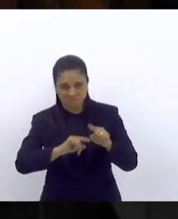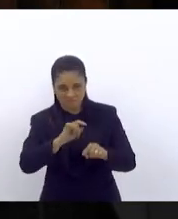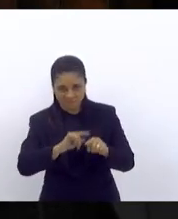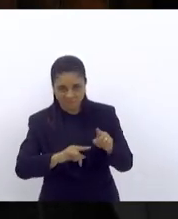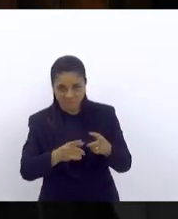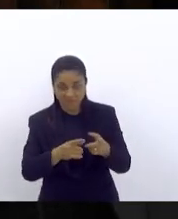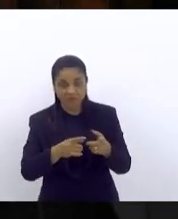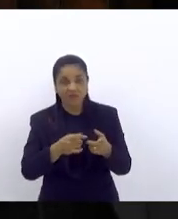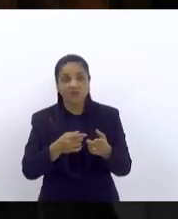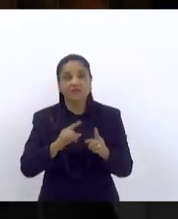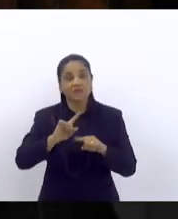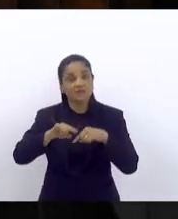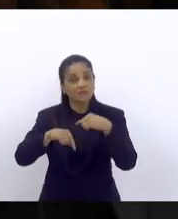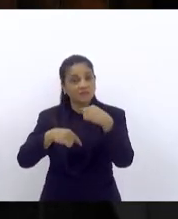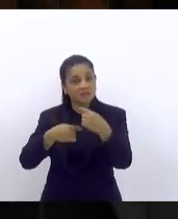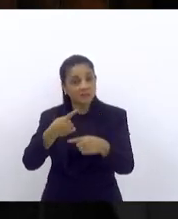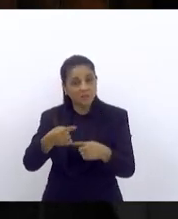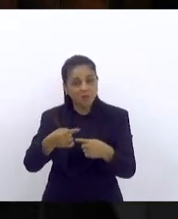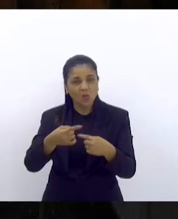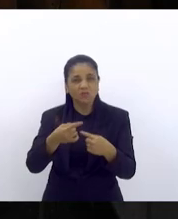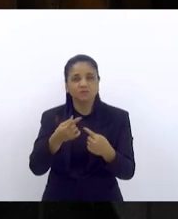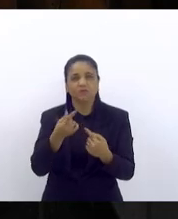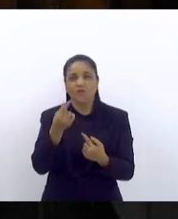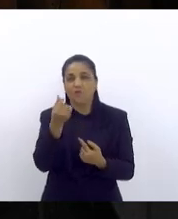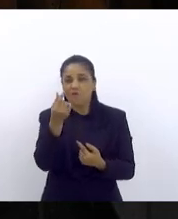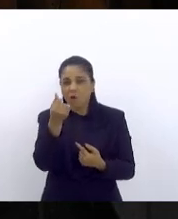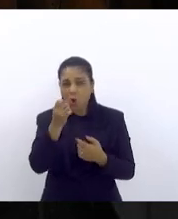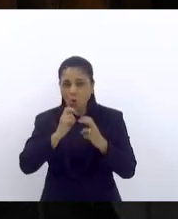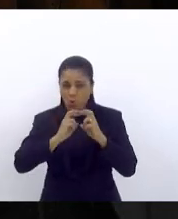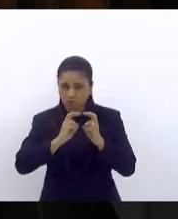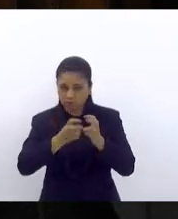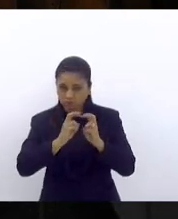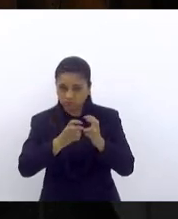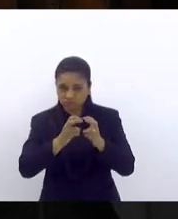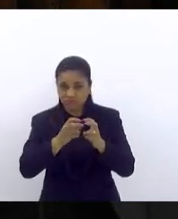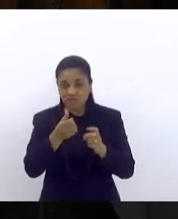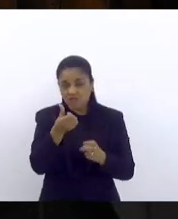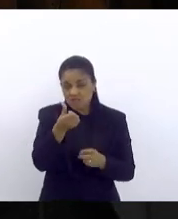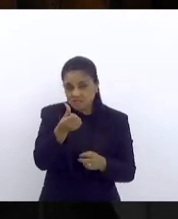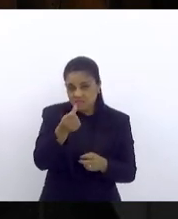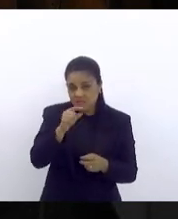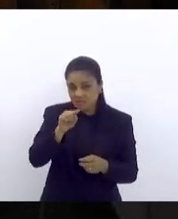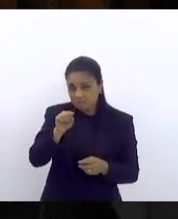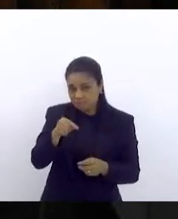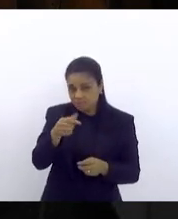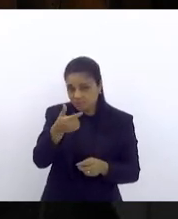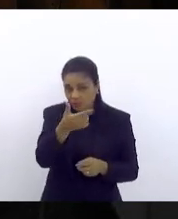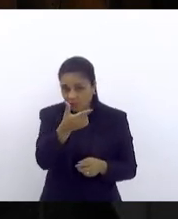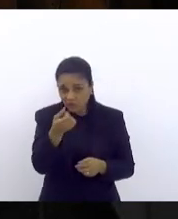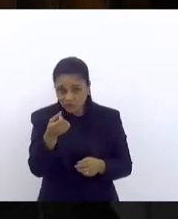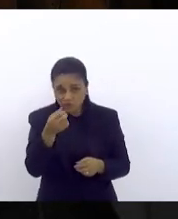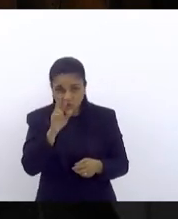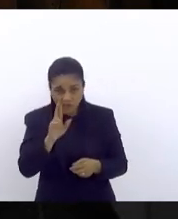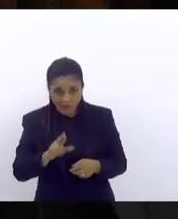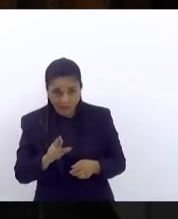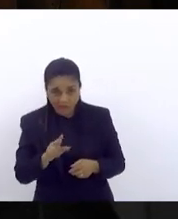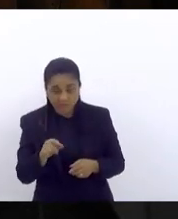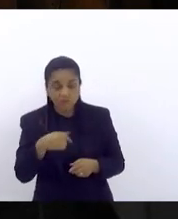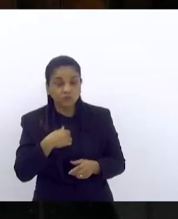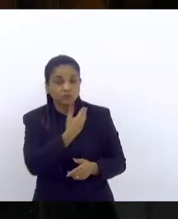tarifa foi para seis e vinte o governador